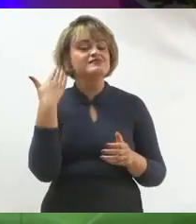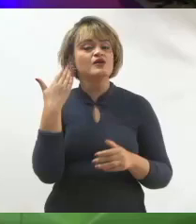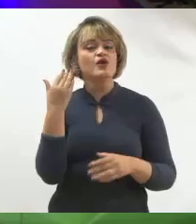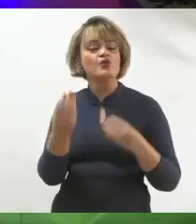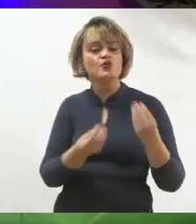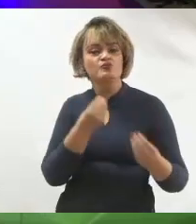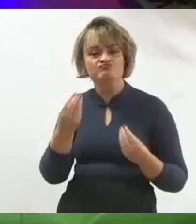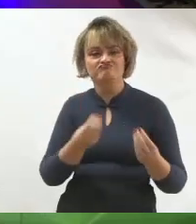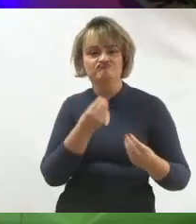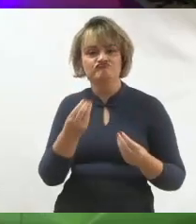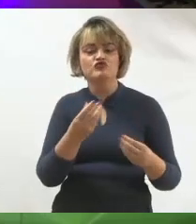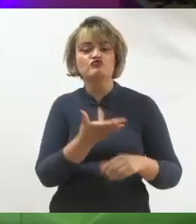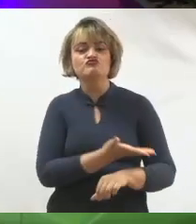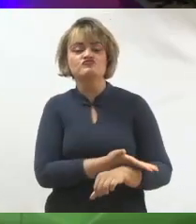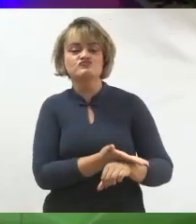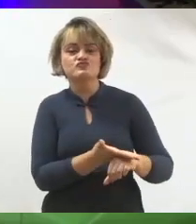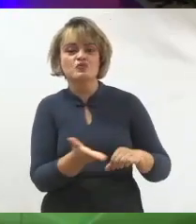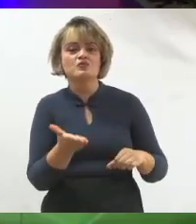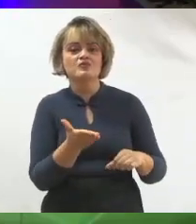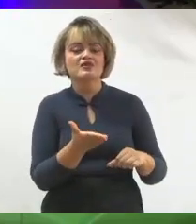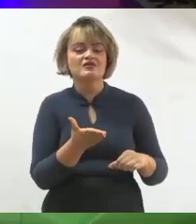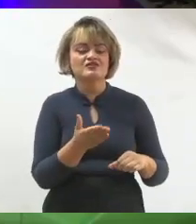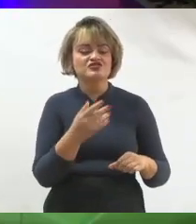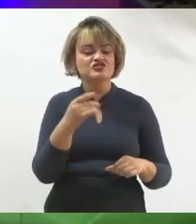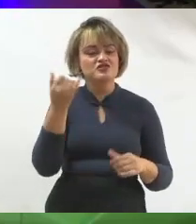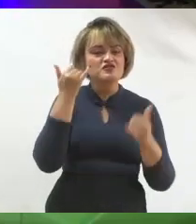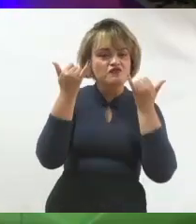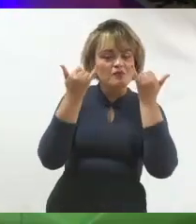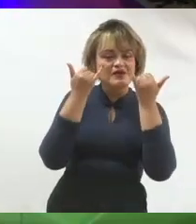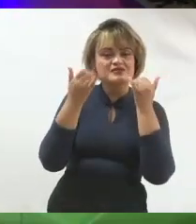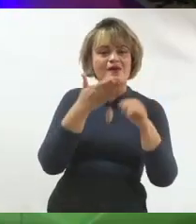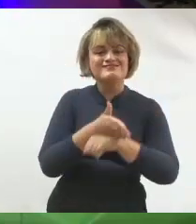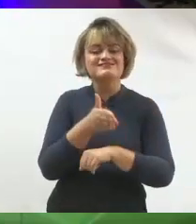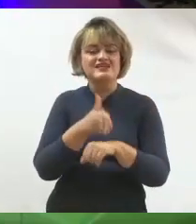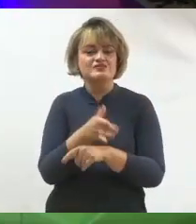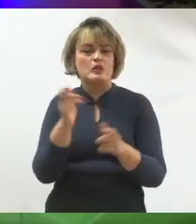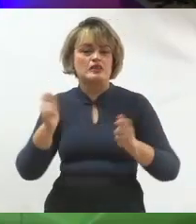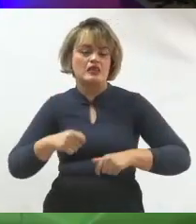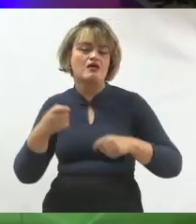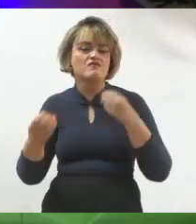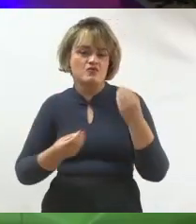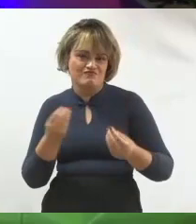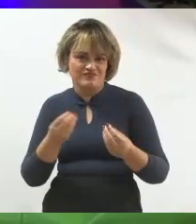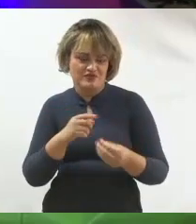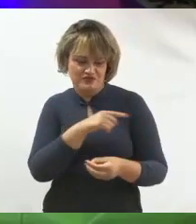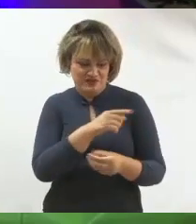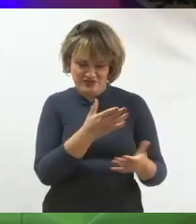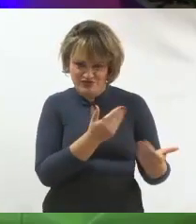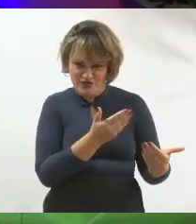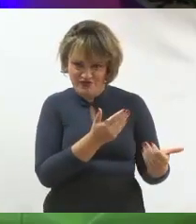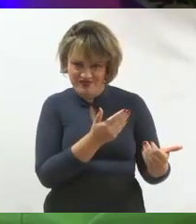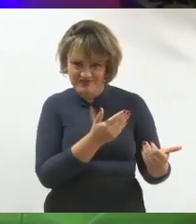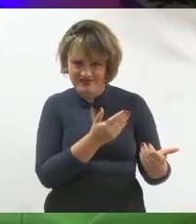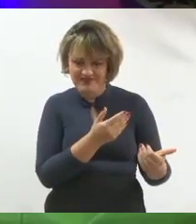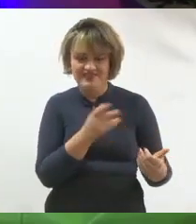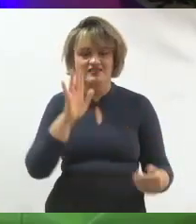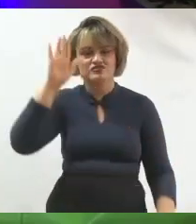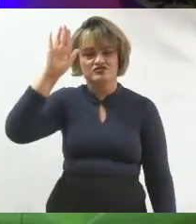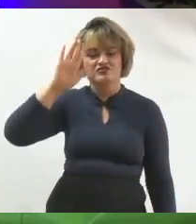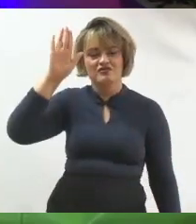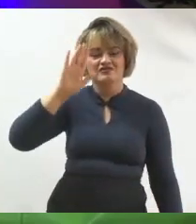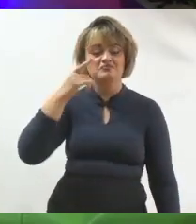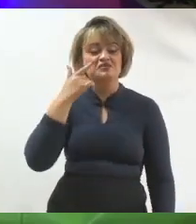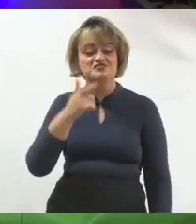cultura de consumo de conteúdo antes? Então, se você tem jovens, muitos jovens aí, faz uma mãozinha aí no